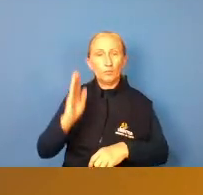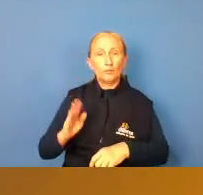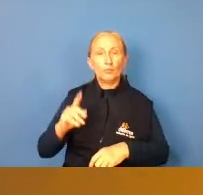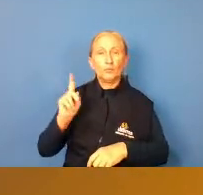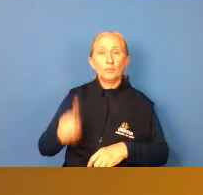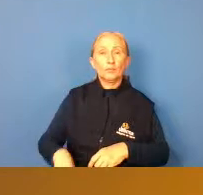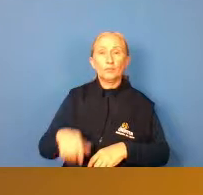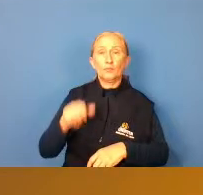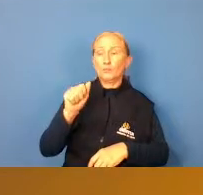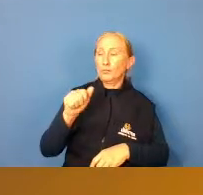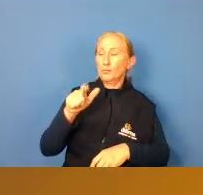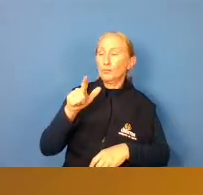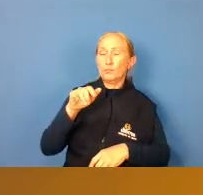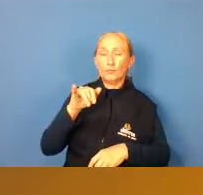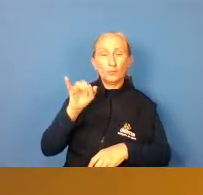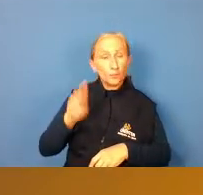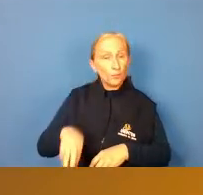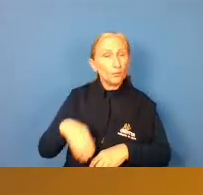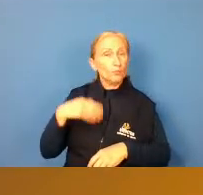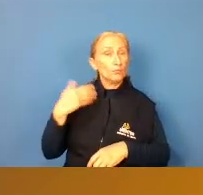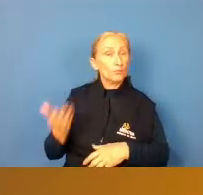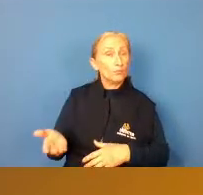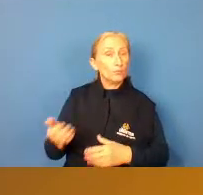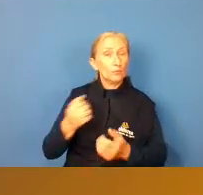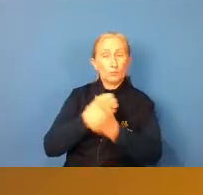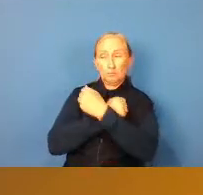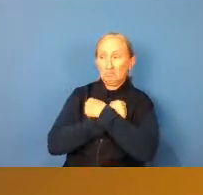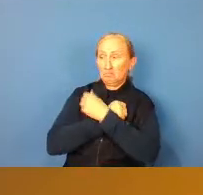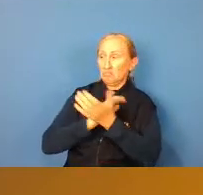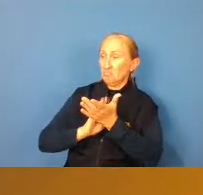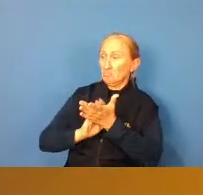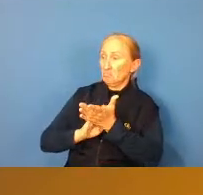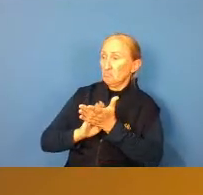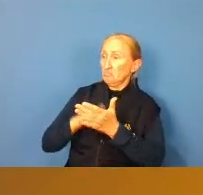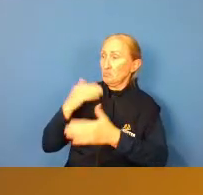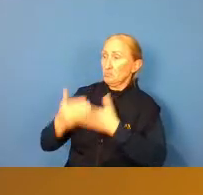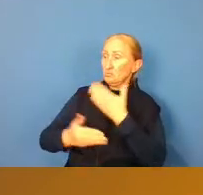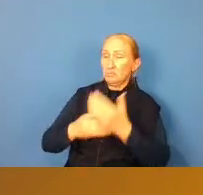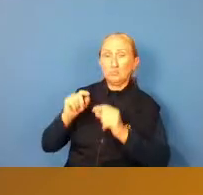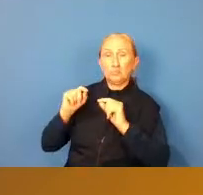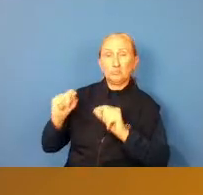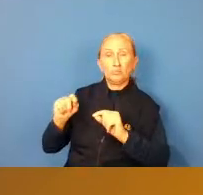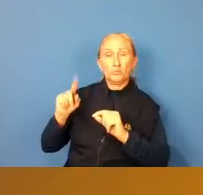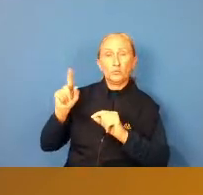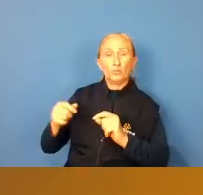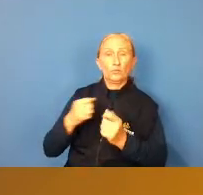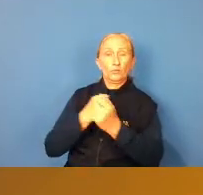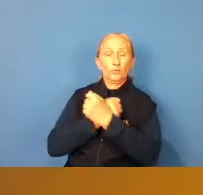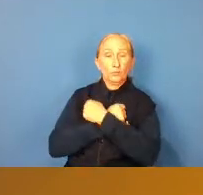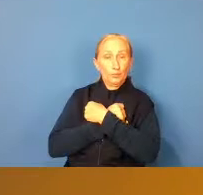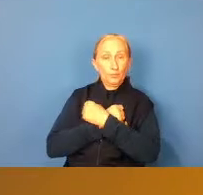então por isso aí a mídia também vem comentando mais a posição de goleiro